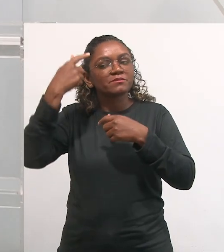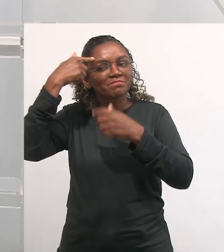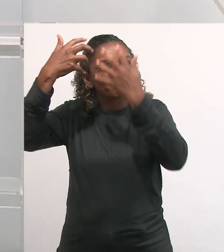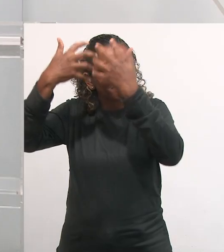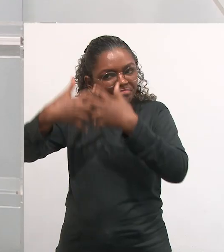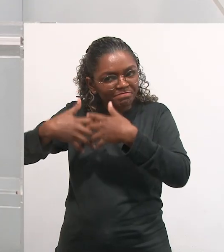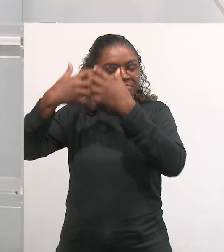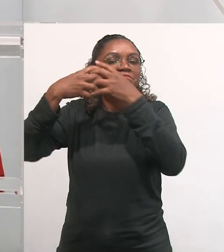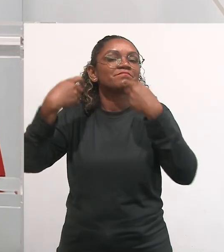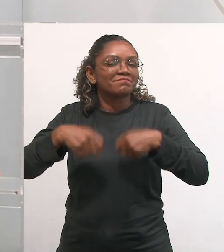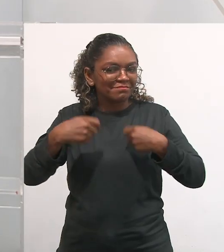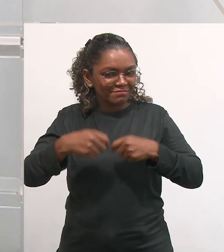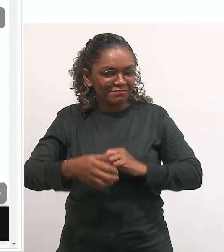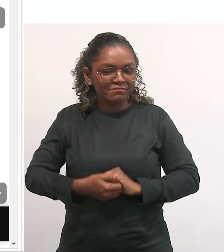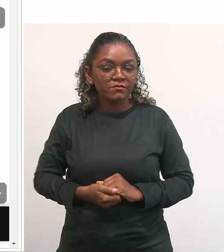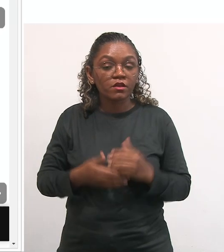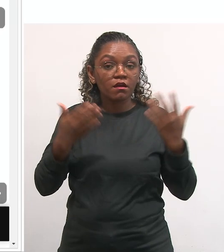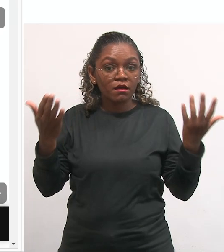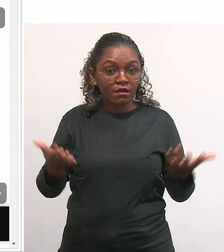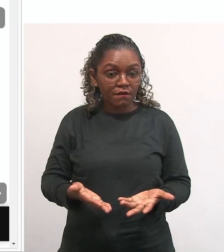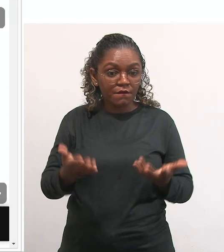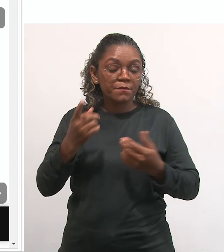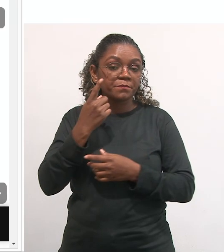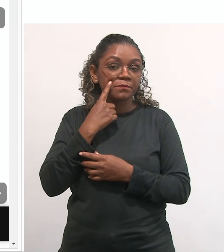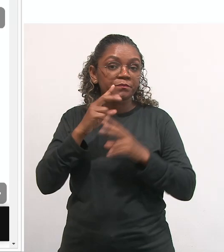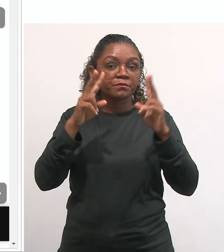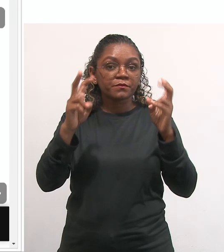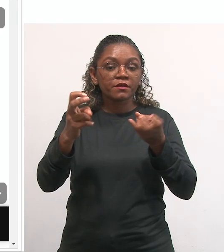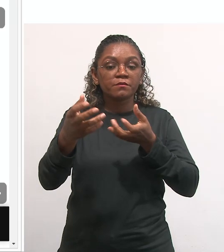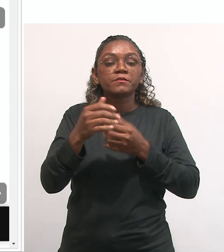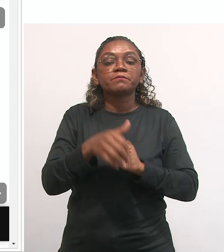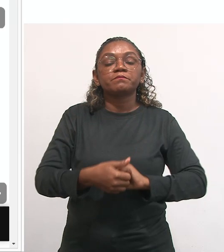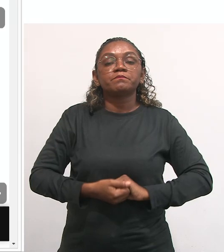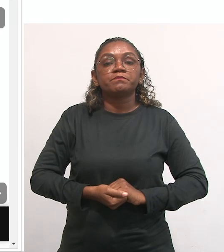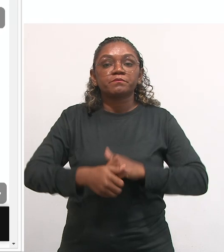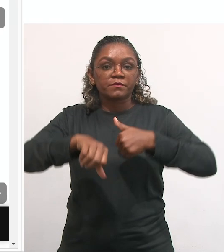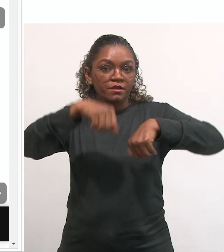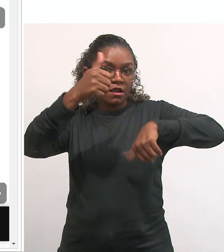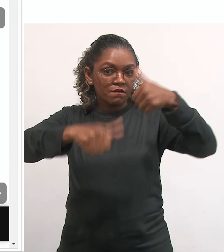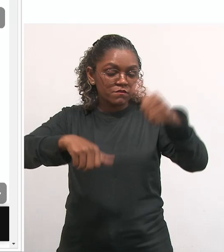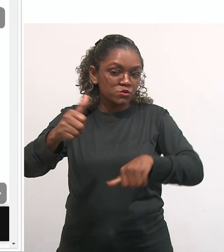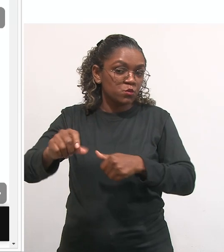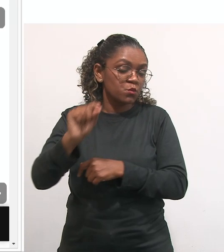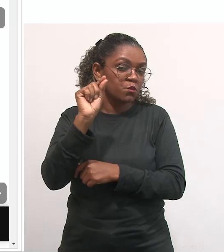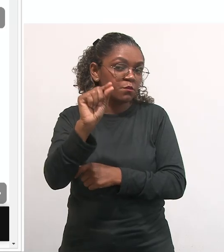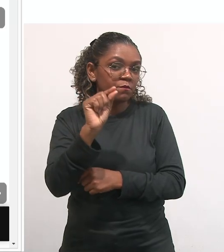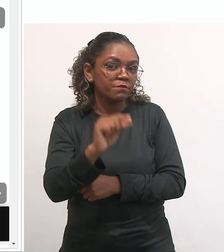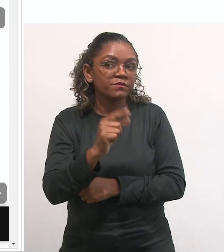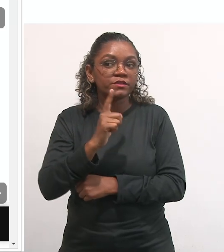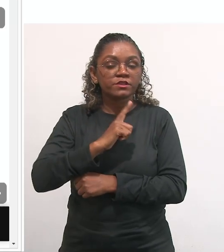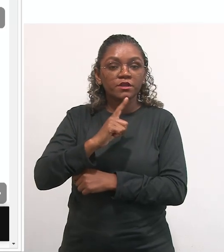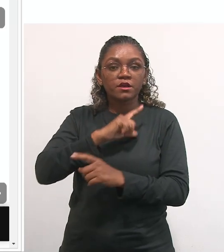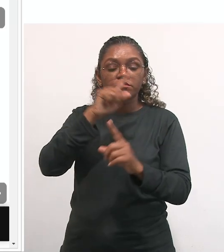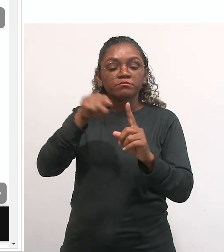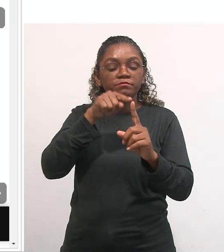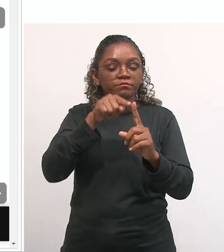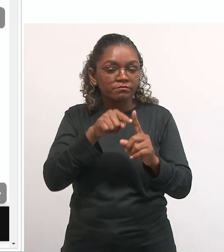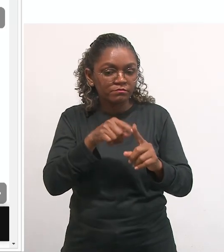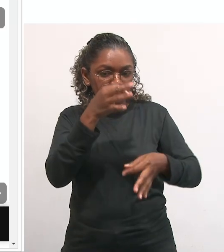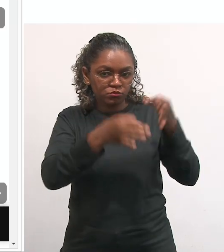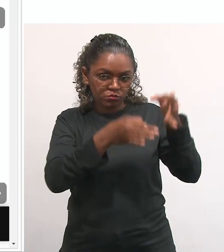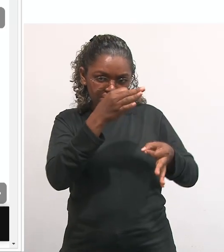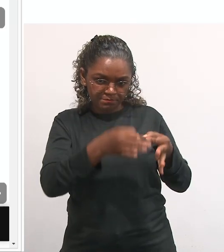aí sobre essa conceituação. Mas, recapitulando, a avaliação, então, ela tem essa ideia do